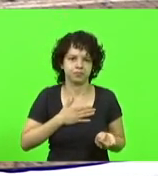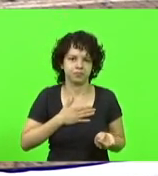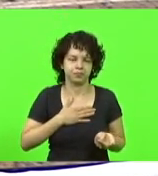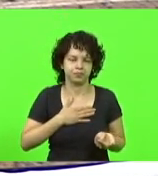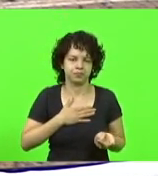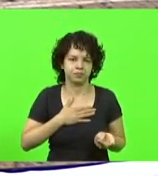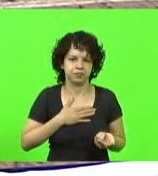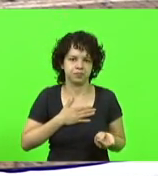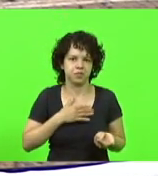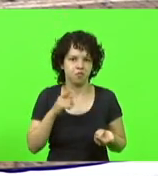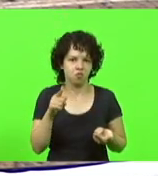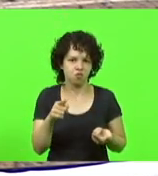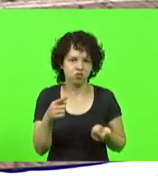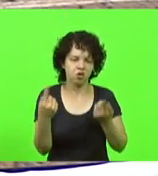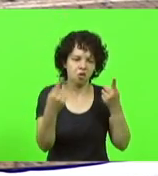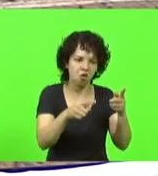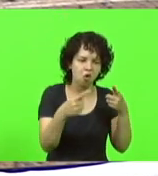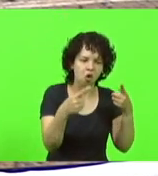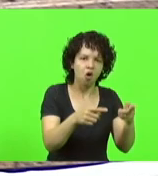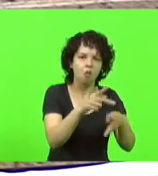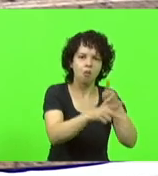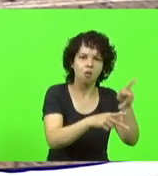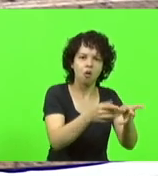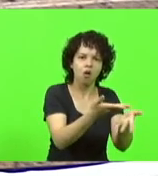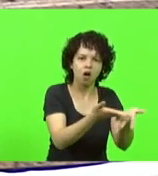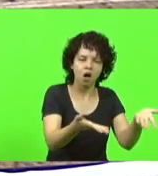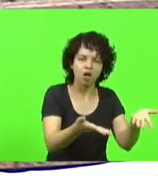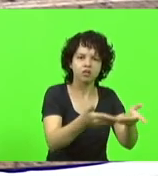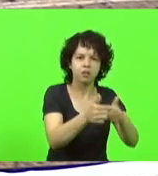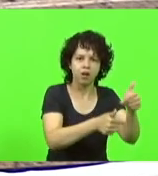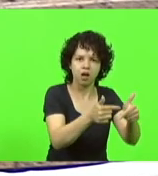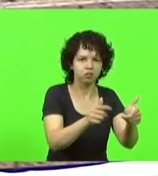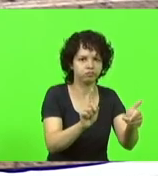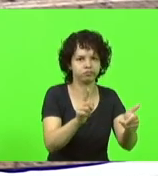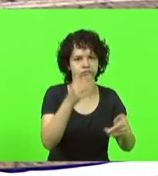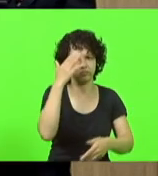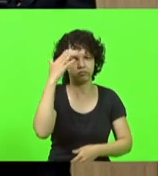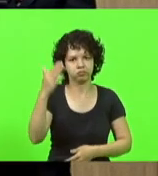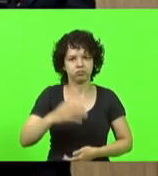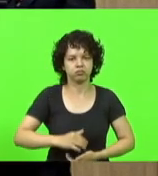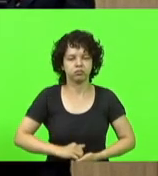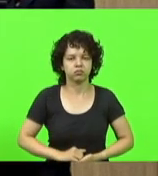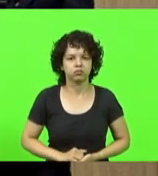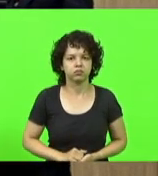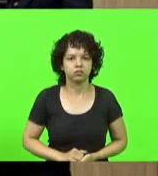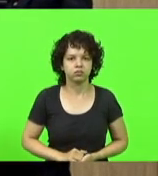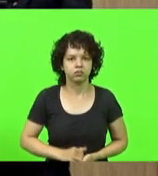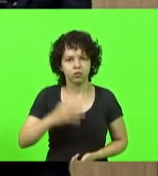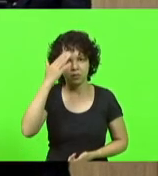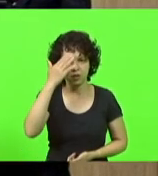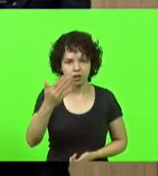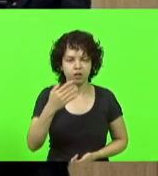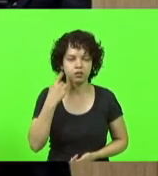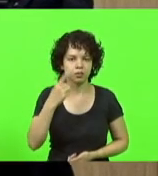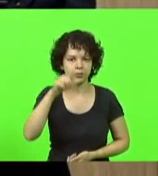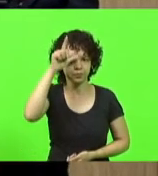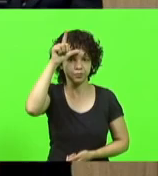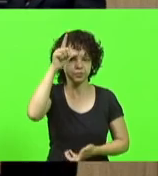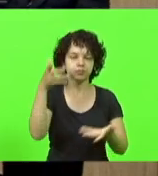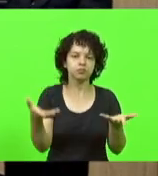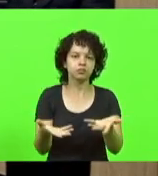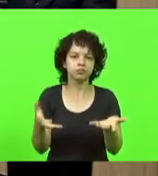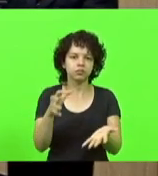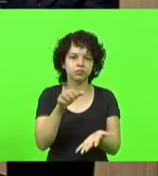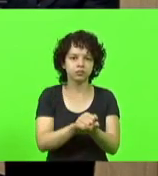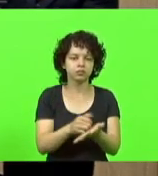Não faz pirraça com quem está trabalhando. Obrigado, presidente. Obrigado, deputado Lima. Inscrito para falar